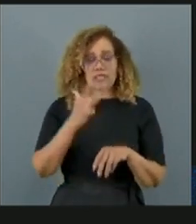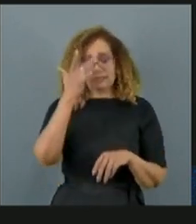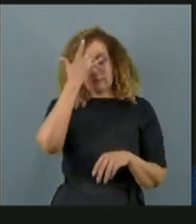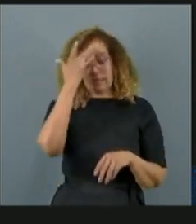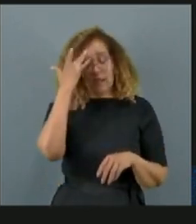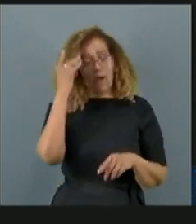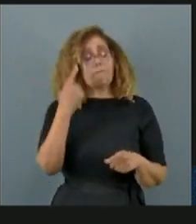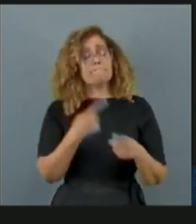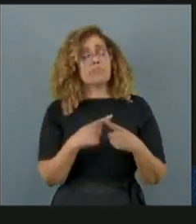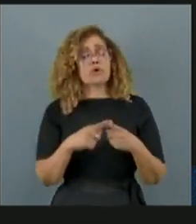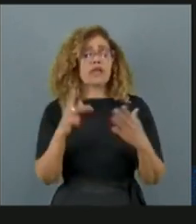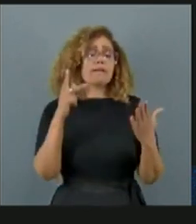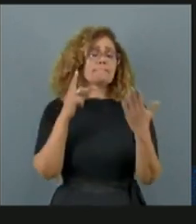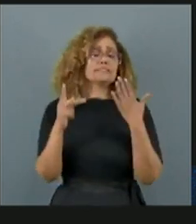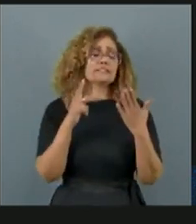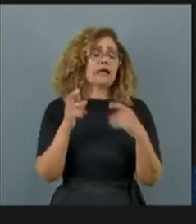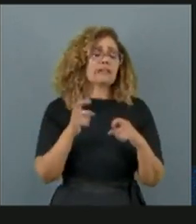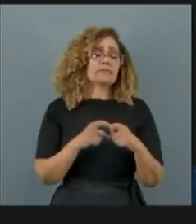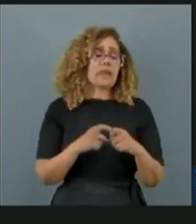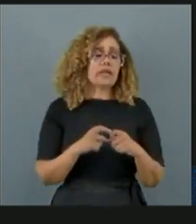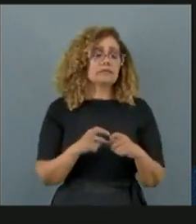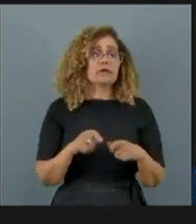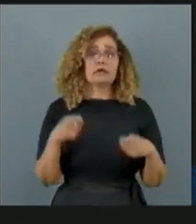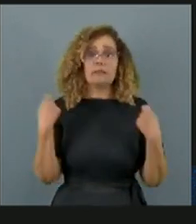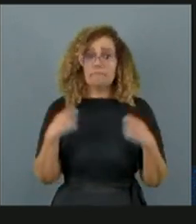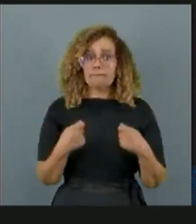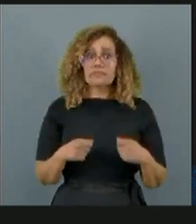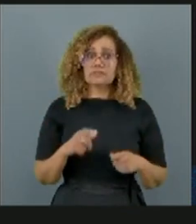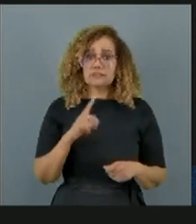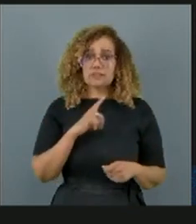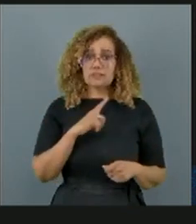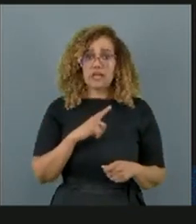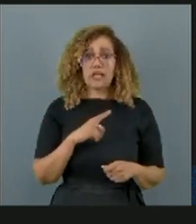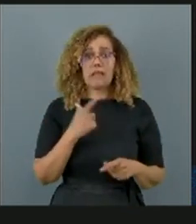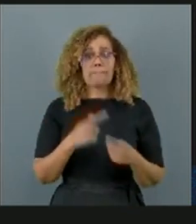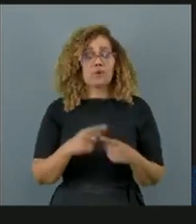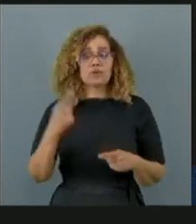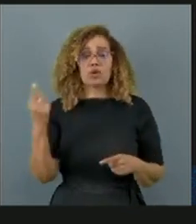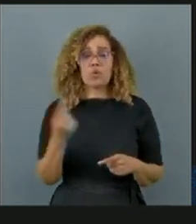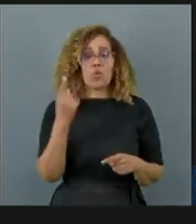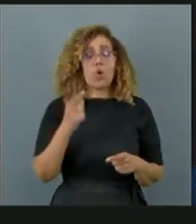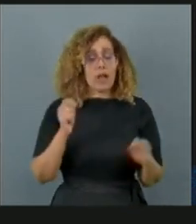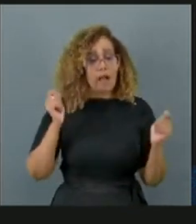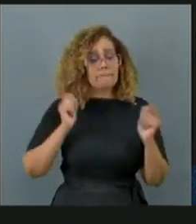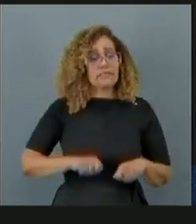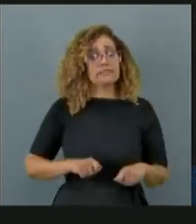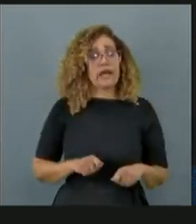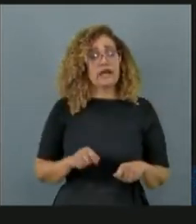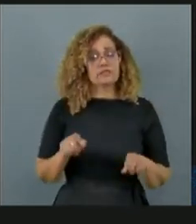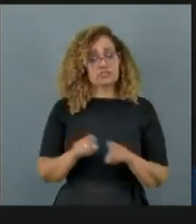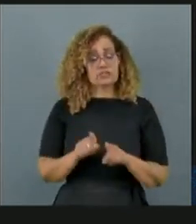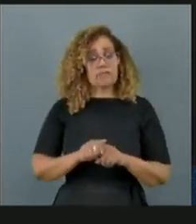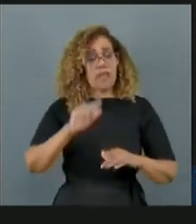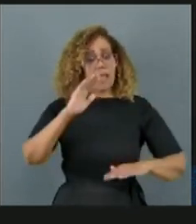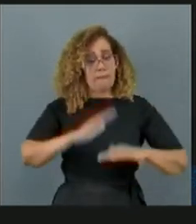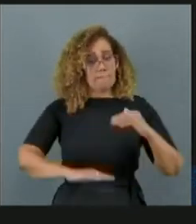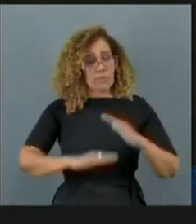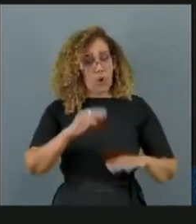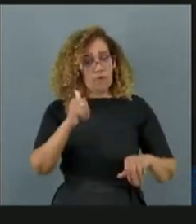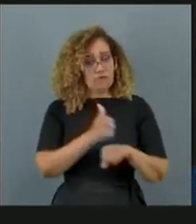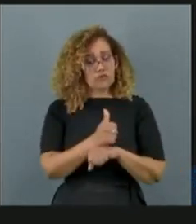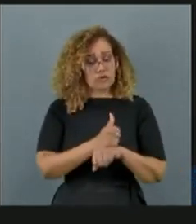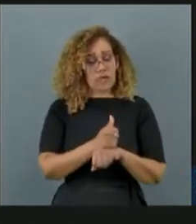psiquiatra? É assim que deve ser. Porque é o único que tem habilidade e habilitação para fazer